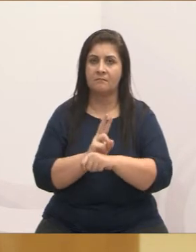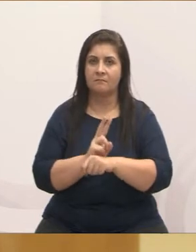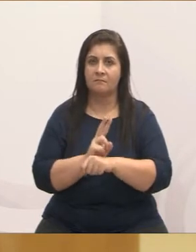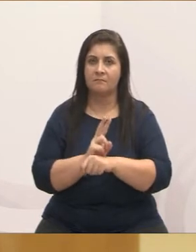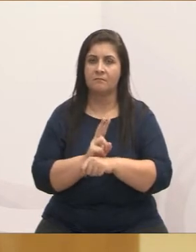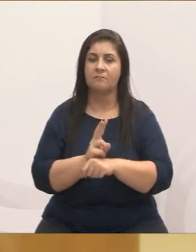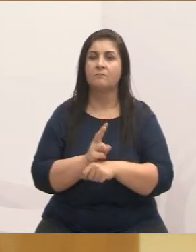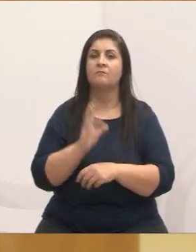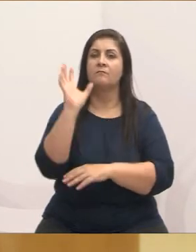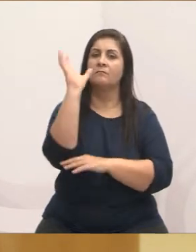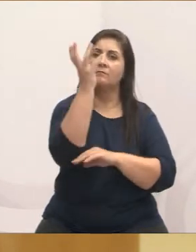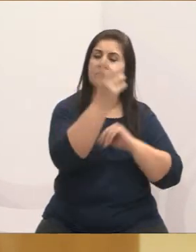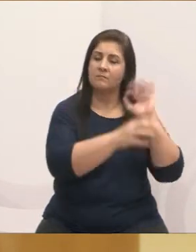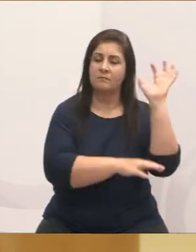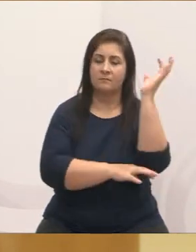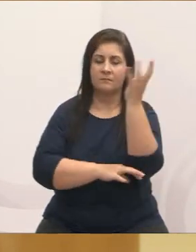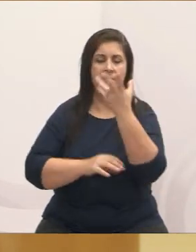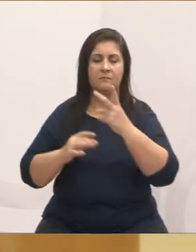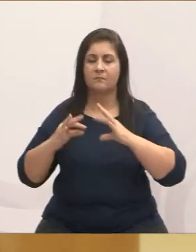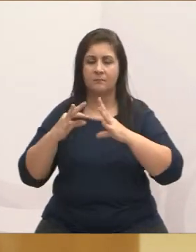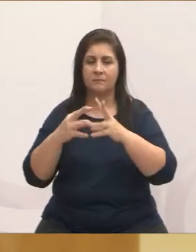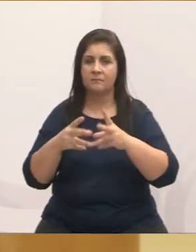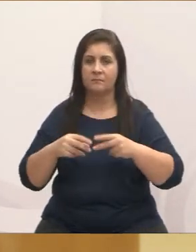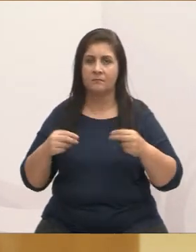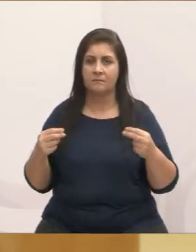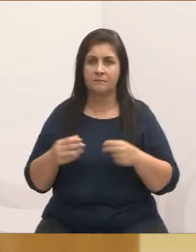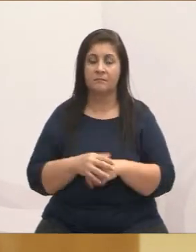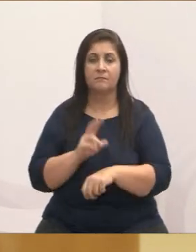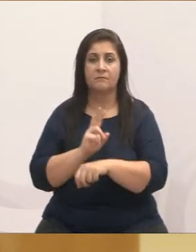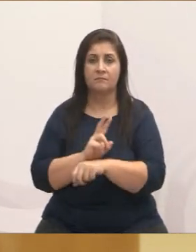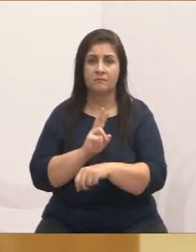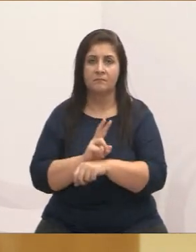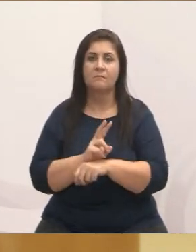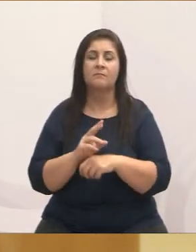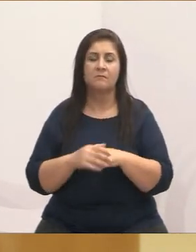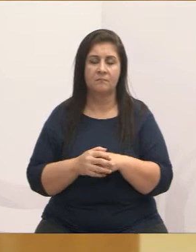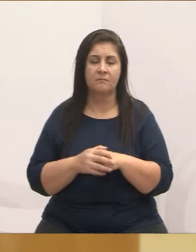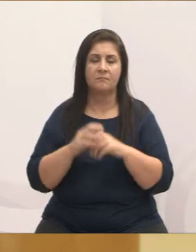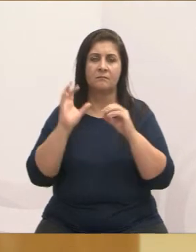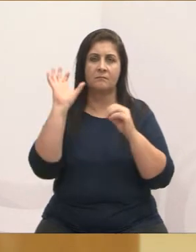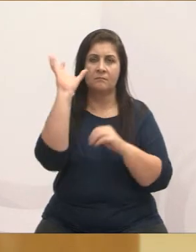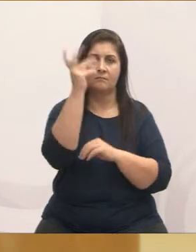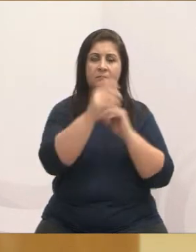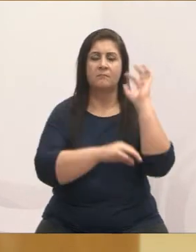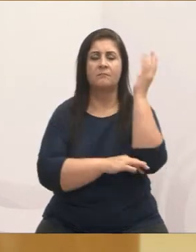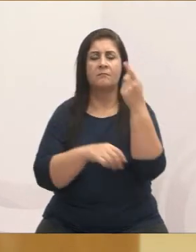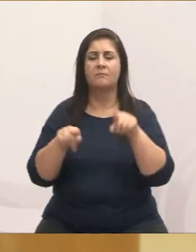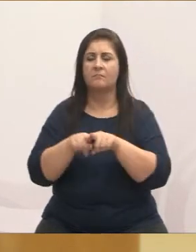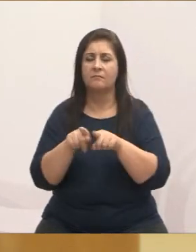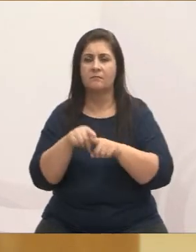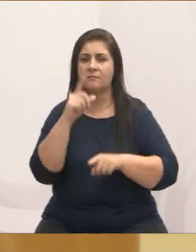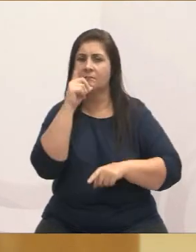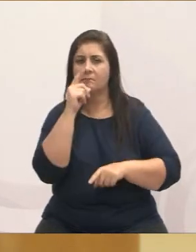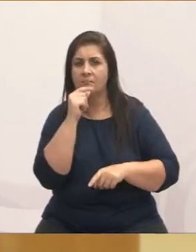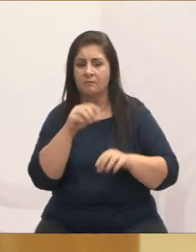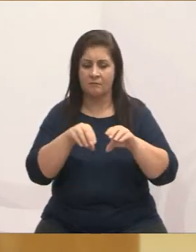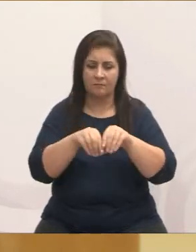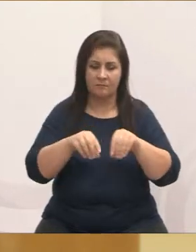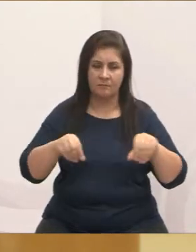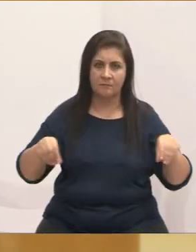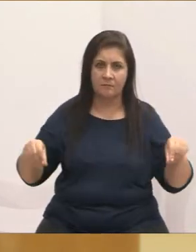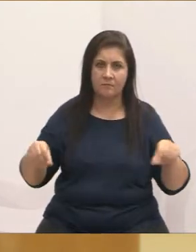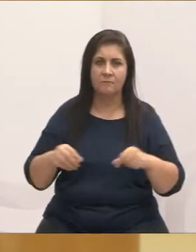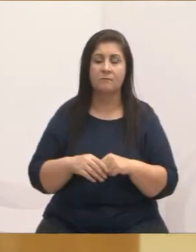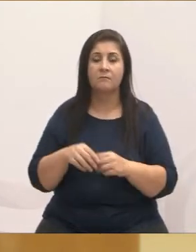flora e aos recursos naturais e de garantir a qualidade ambiental e o controle da poluição das águas, ar, solo do município de